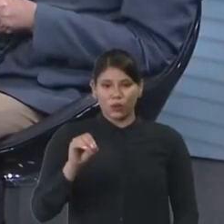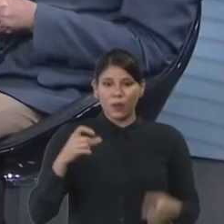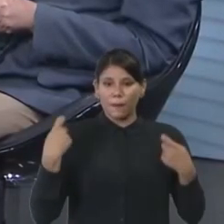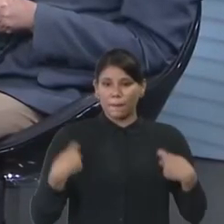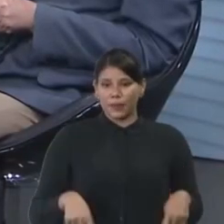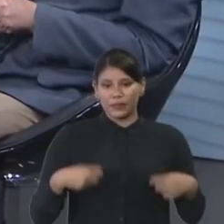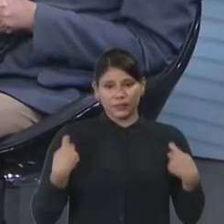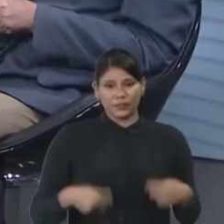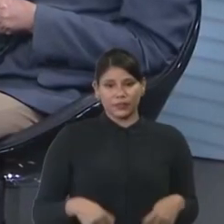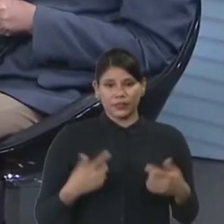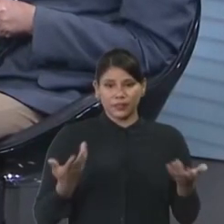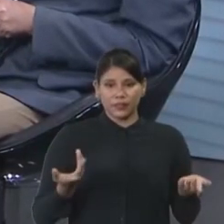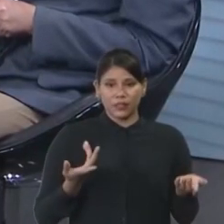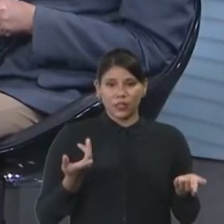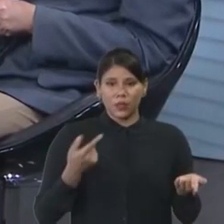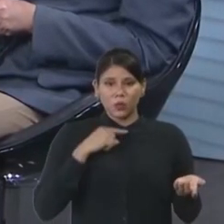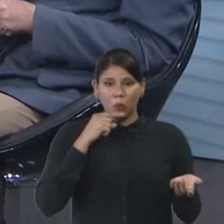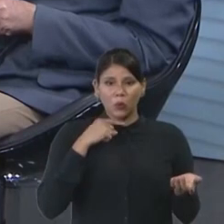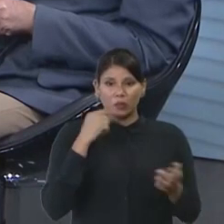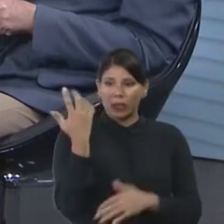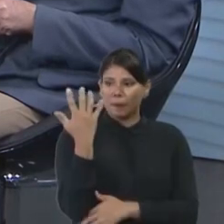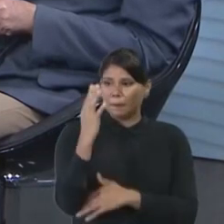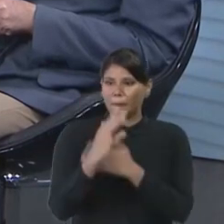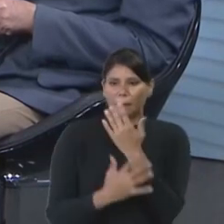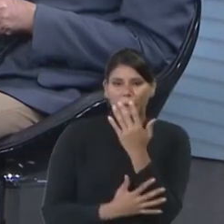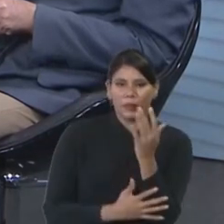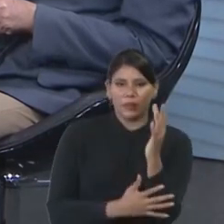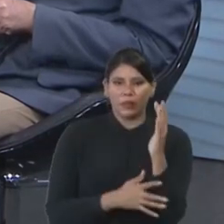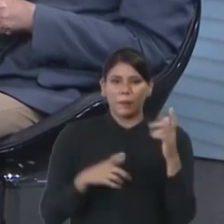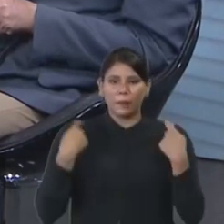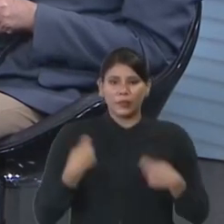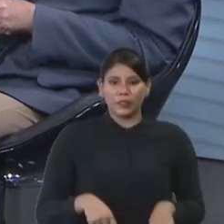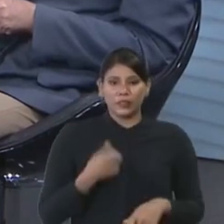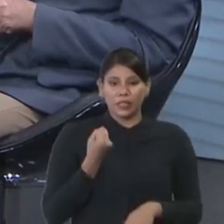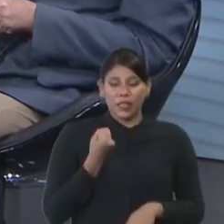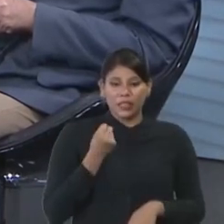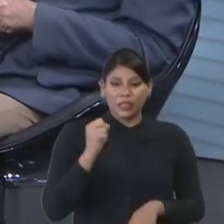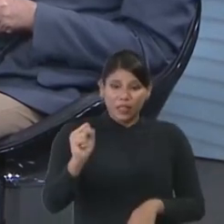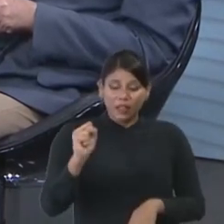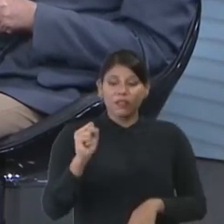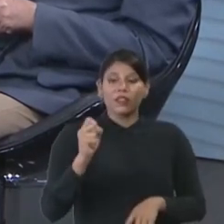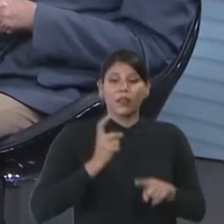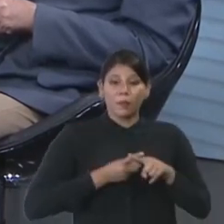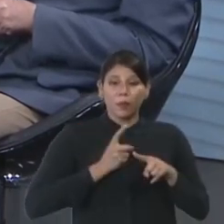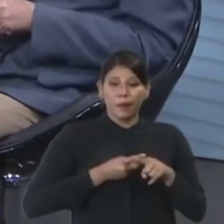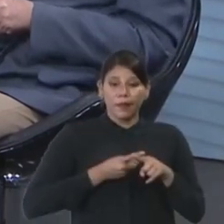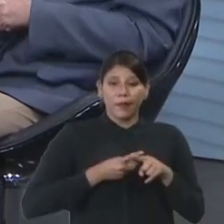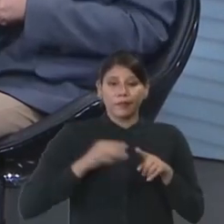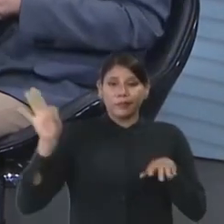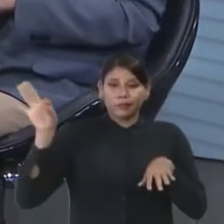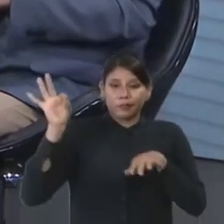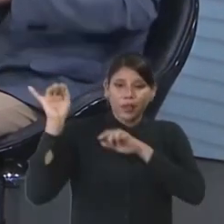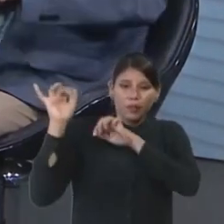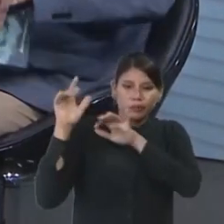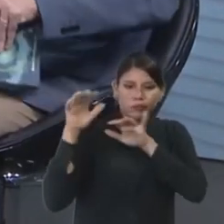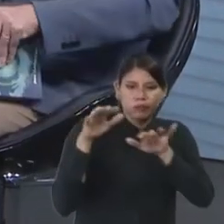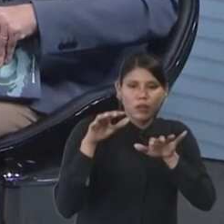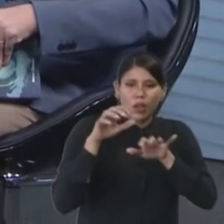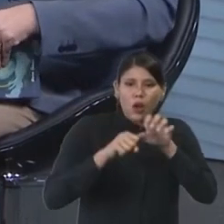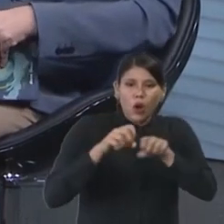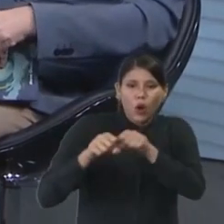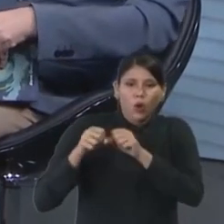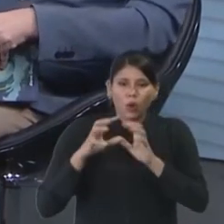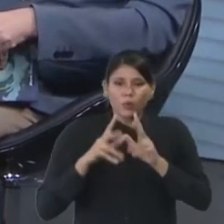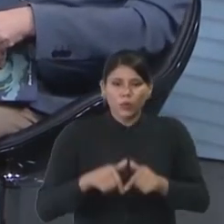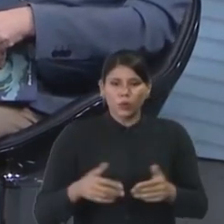planta em algo em escala sem proteger a lavoura, porque senão a praga vem e acaba tudo. Acaba o negócio. E todo mundo sabe disso. Não dá